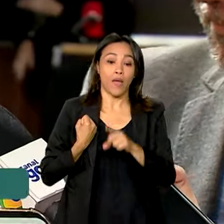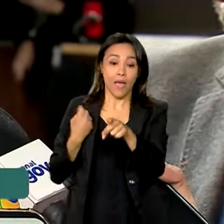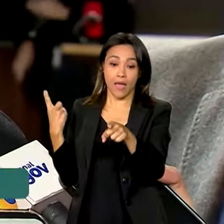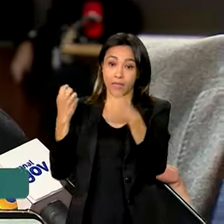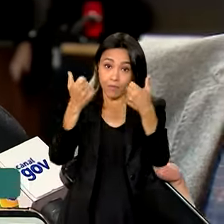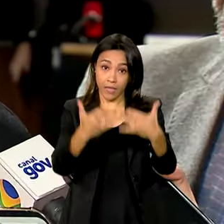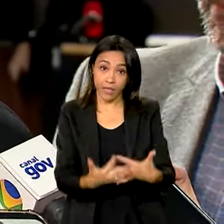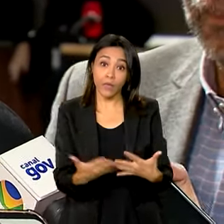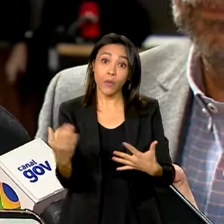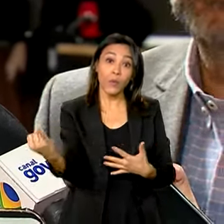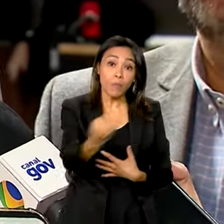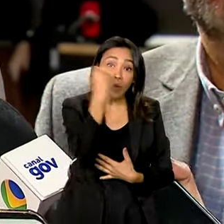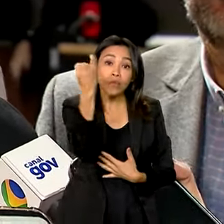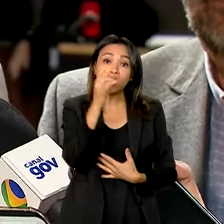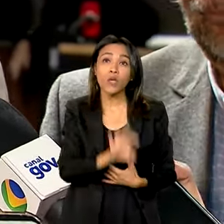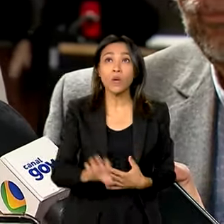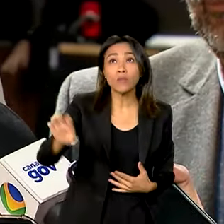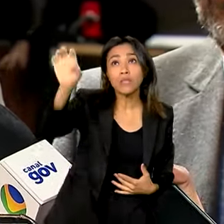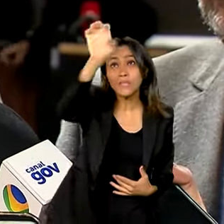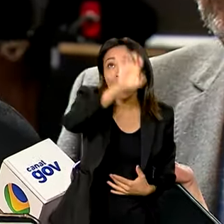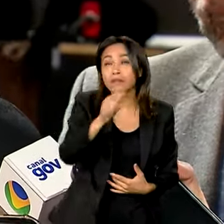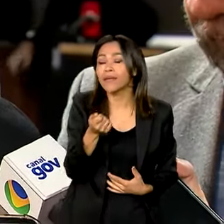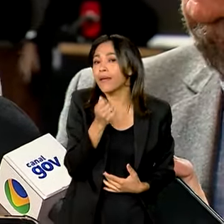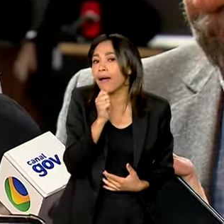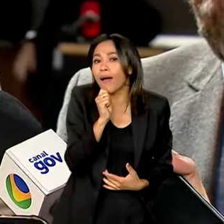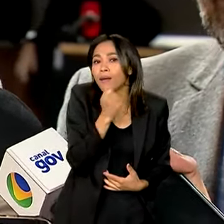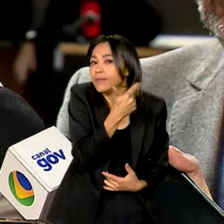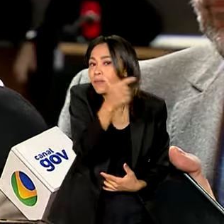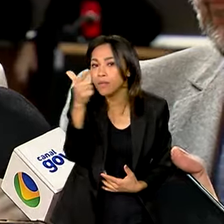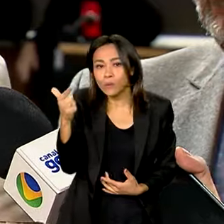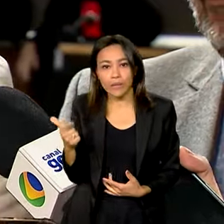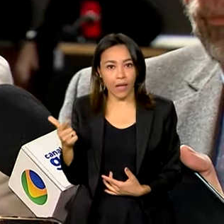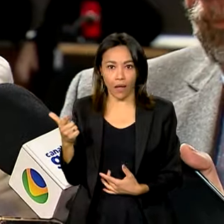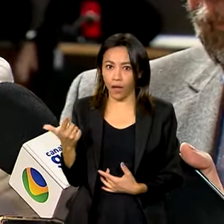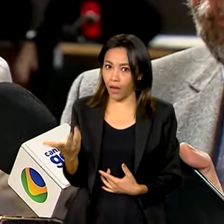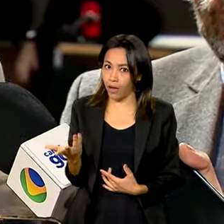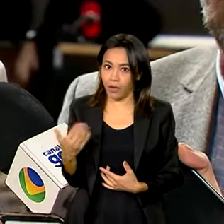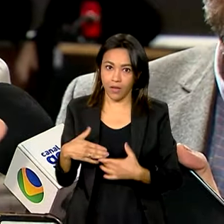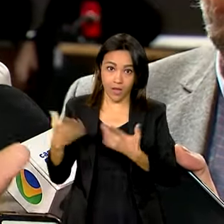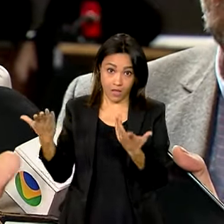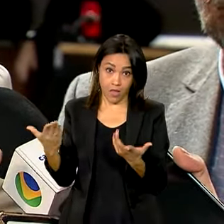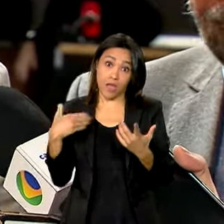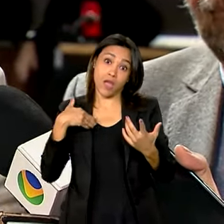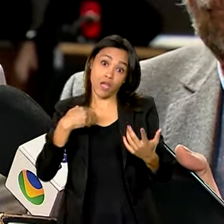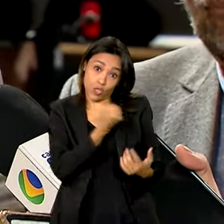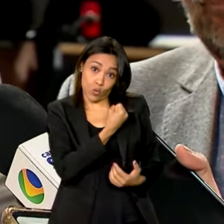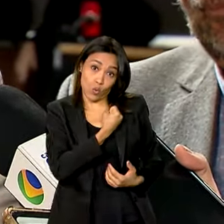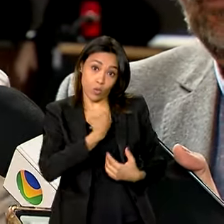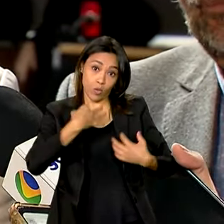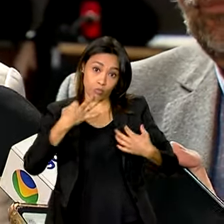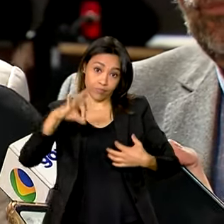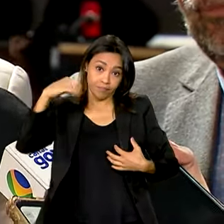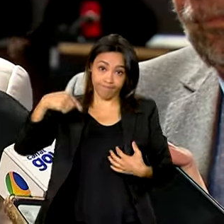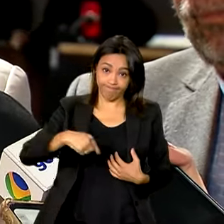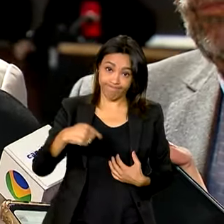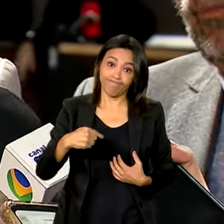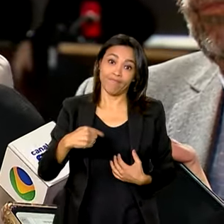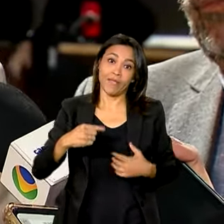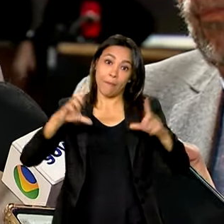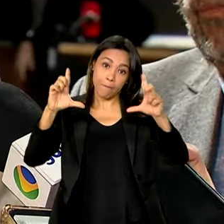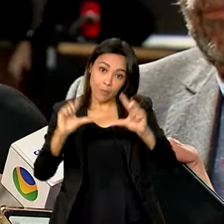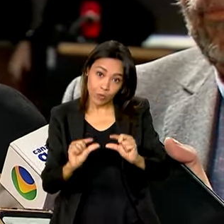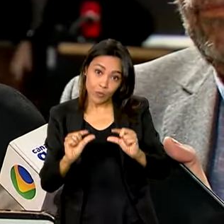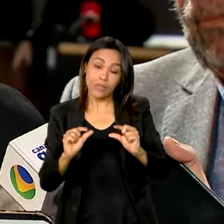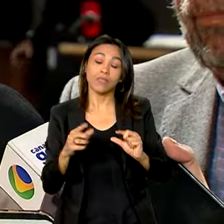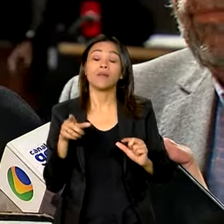os estados da federação, que não tem ainda, não está nessa média, estão acima da média, Porque a média, claro, tem esse problema. Baixar para